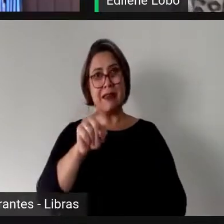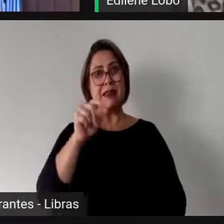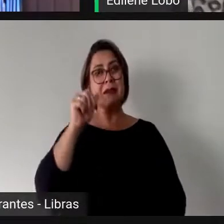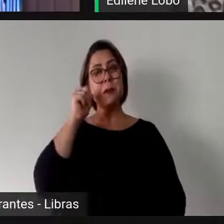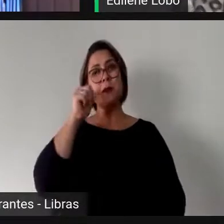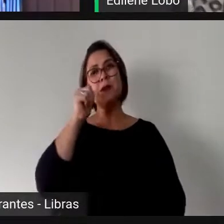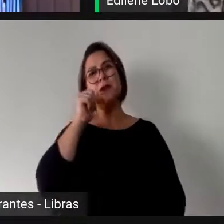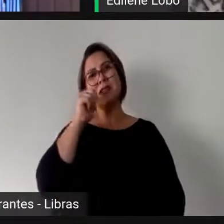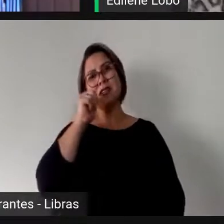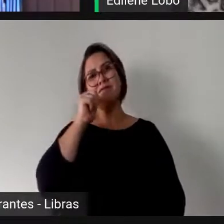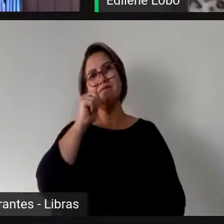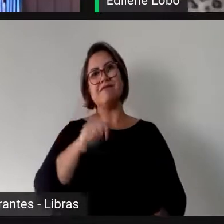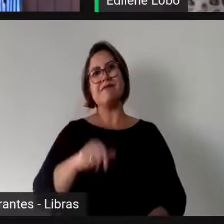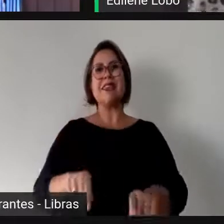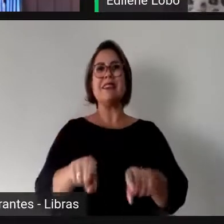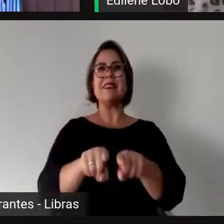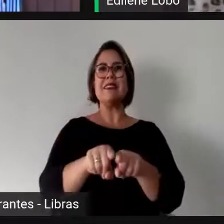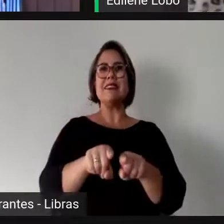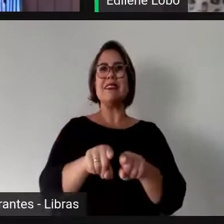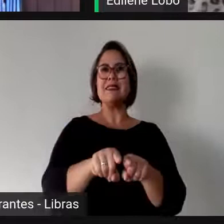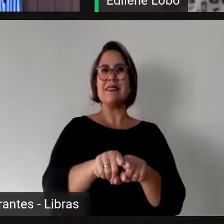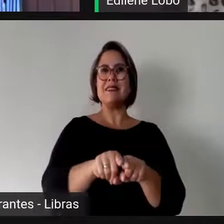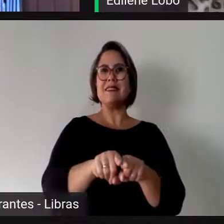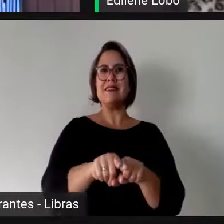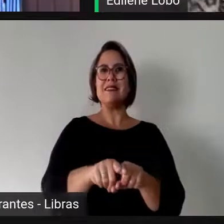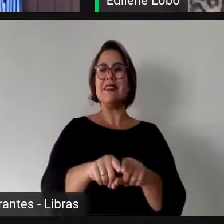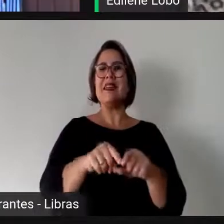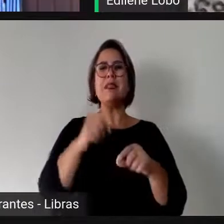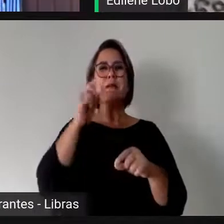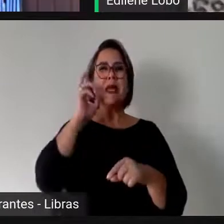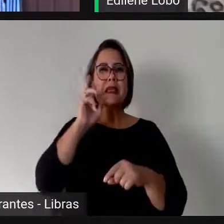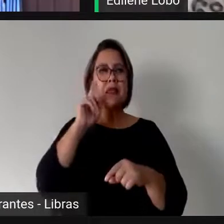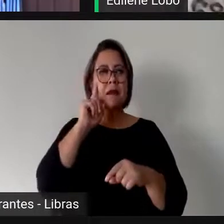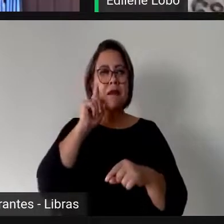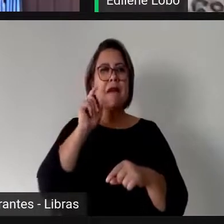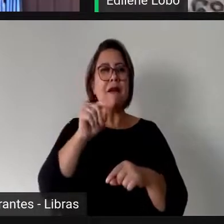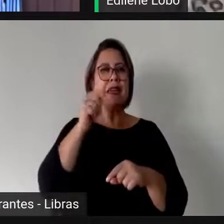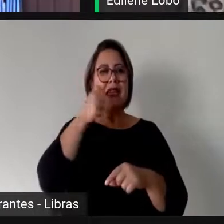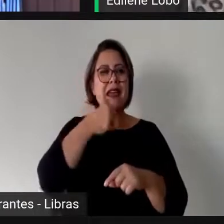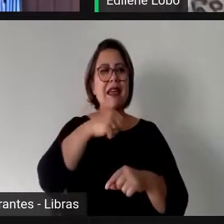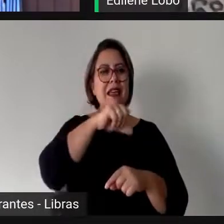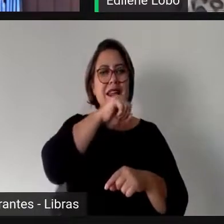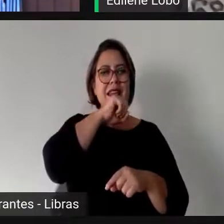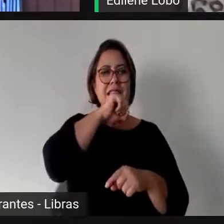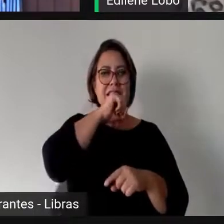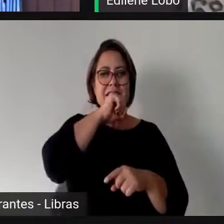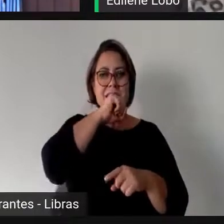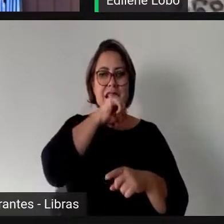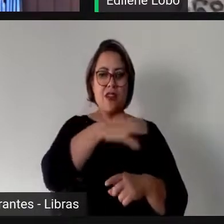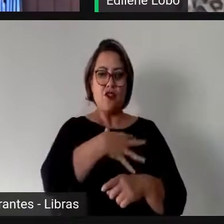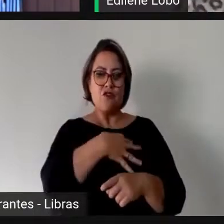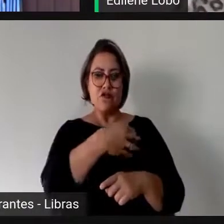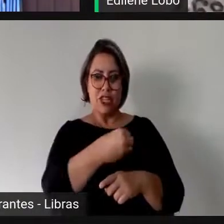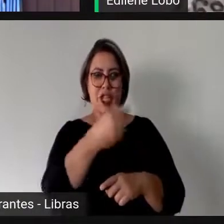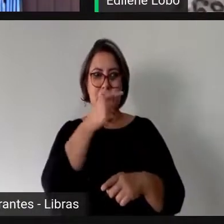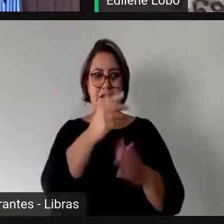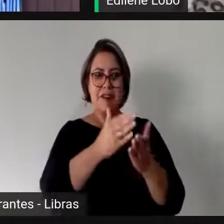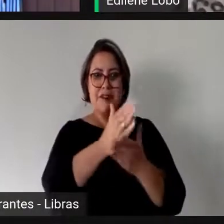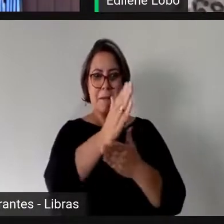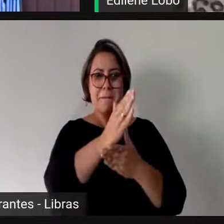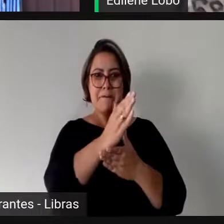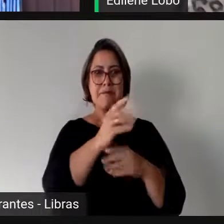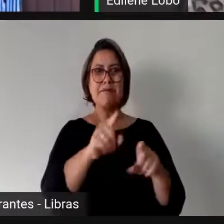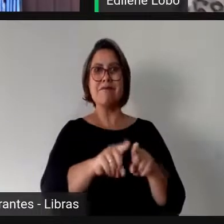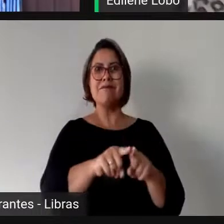também a mãe da outra metade. E quando nós constatamos que há apenas 15%